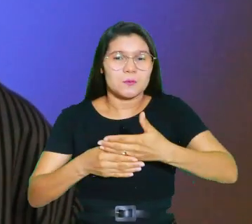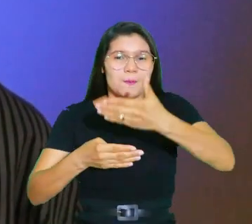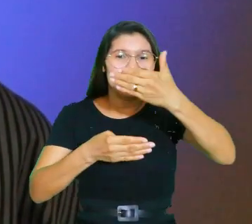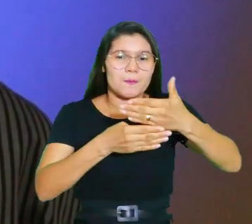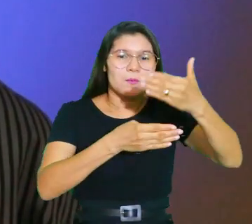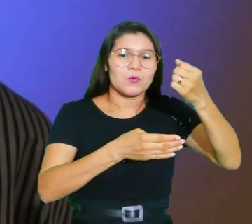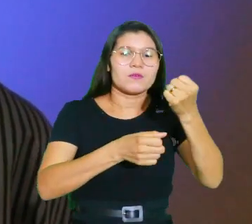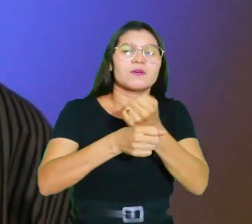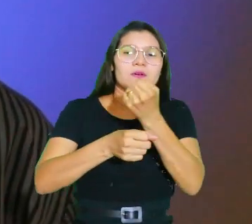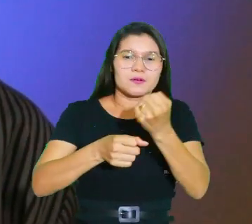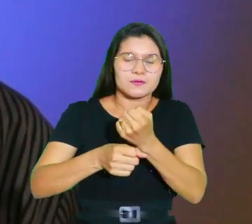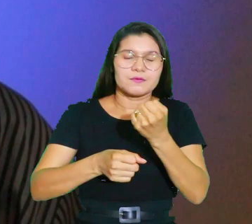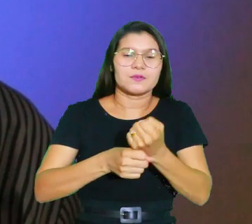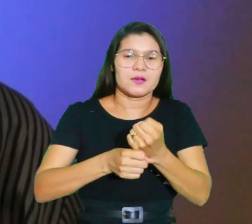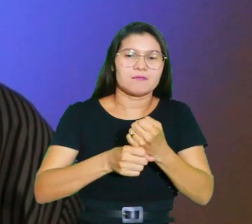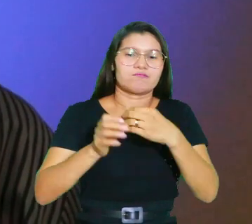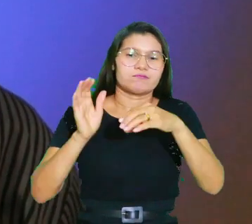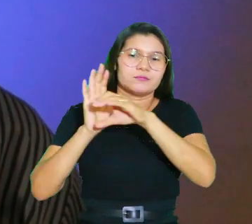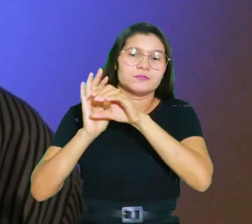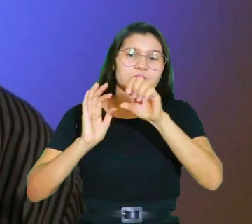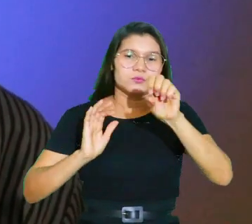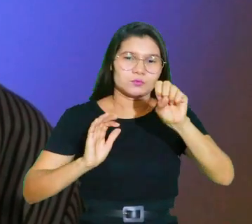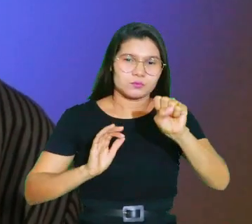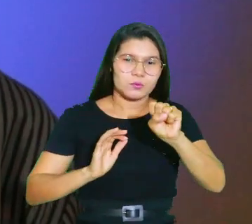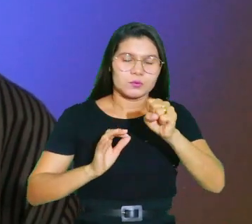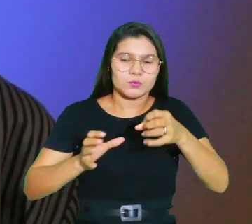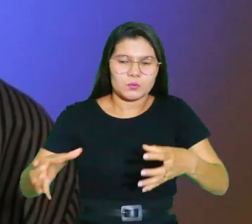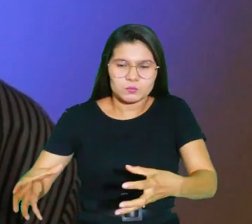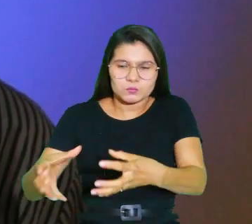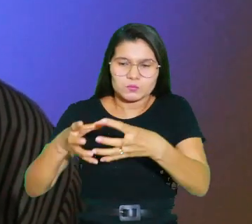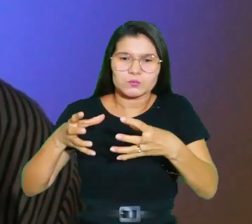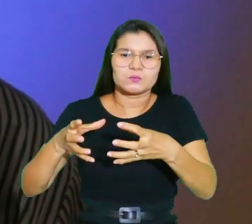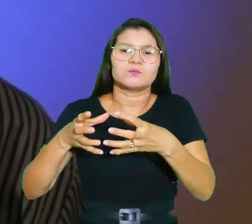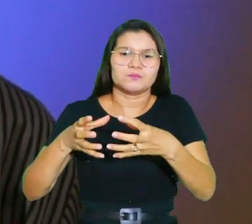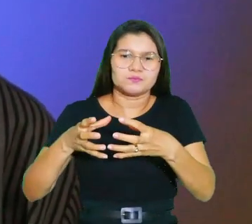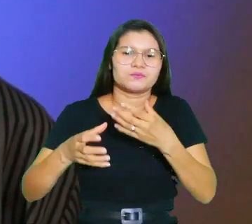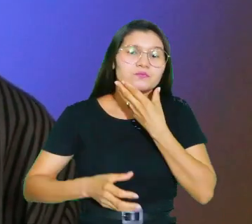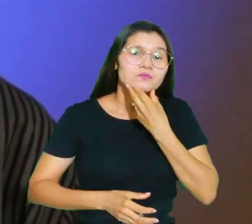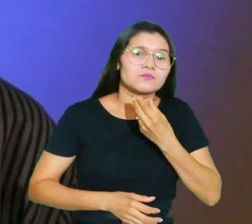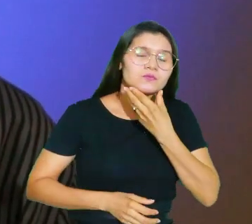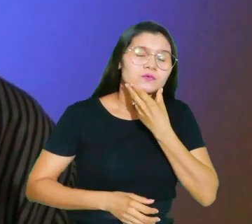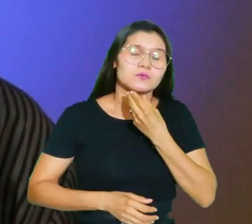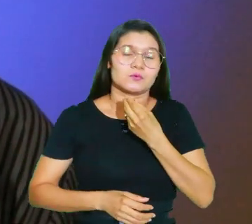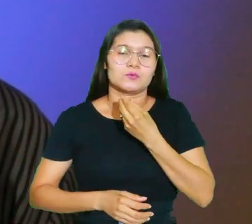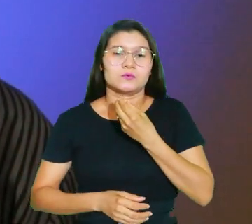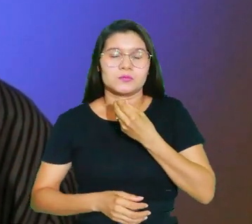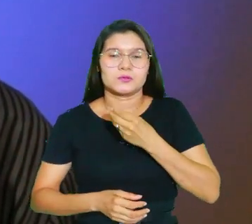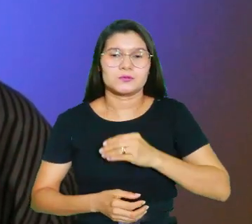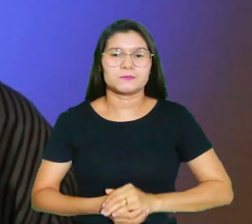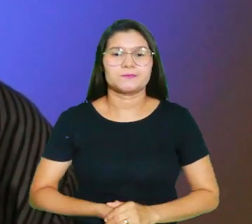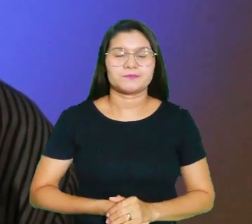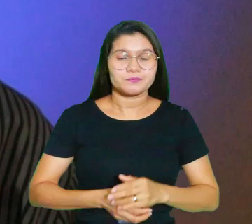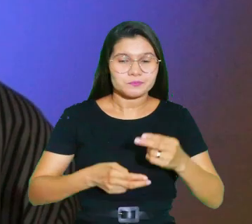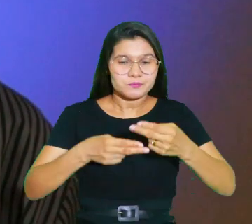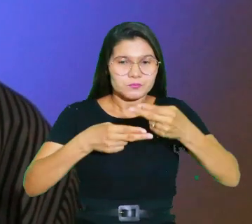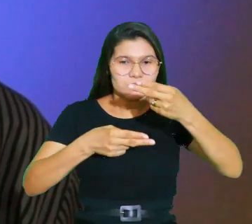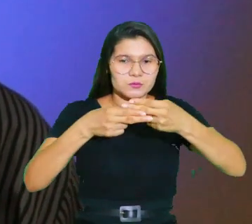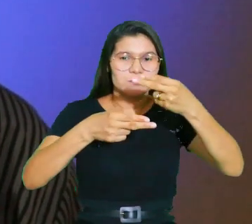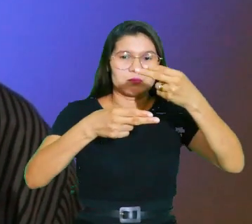No capítulo 8, um grande ajuntamento foi promovido e Neemias falou estas palavras,